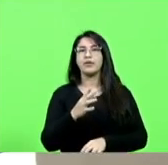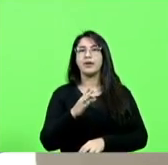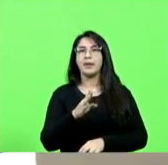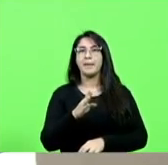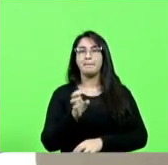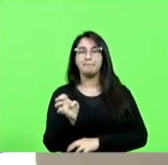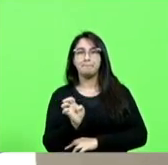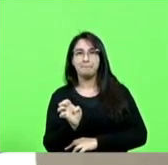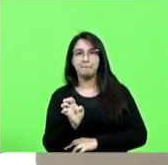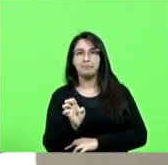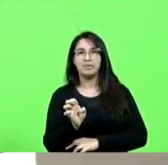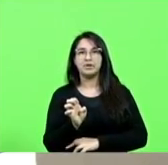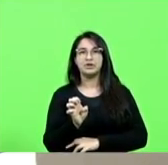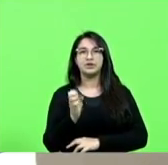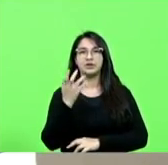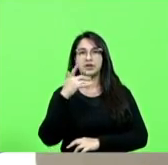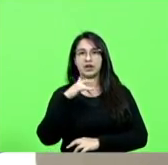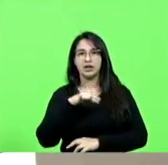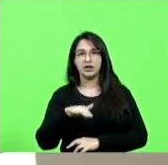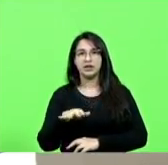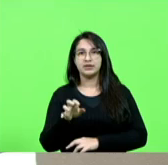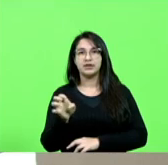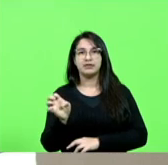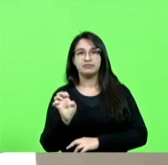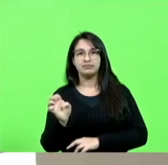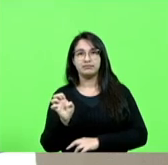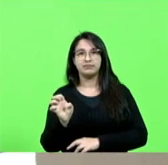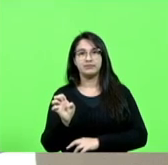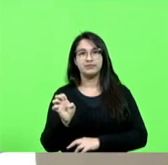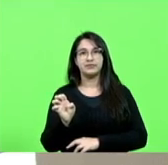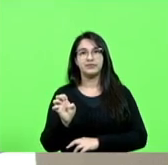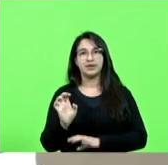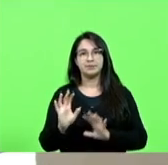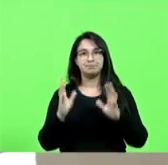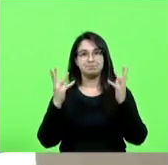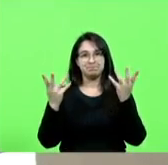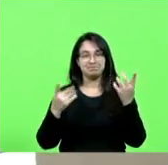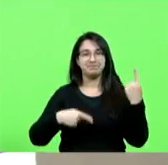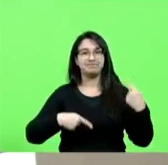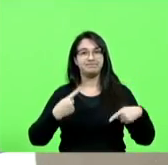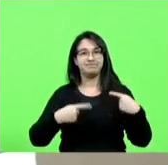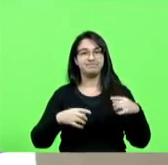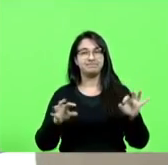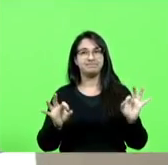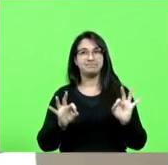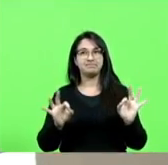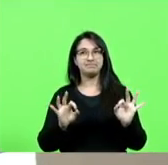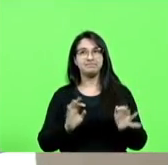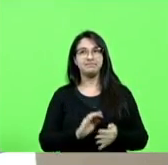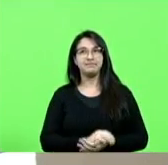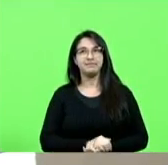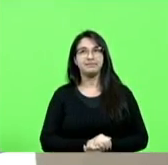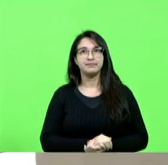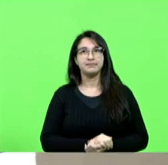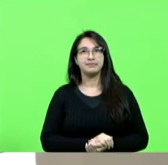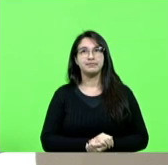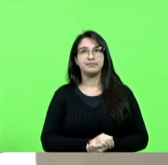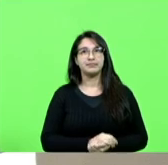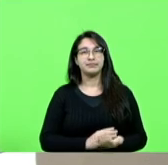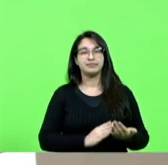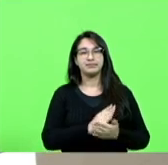criança viada show. Em discussão. Não havendo quem queira discutir em votação. Deputados que aprovam permaneçam como se encontra.